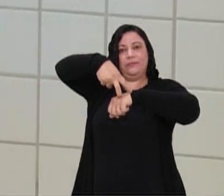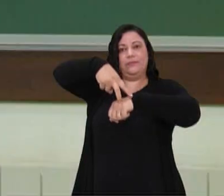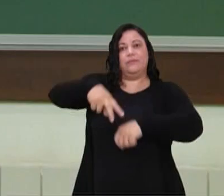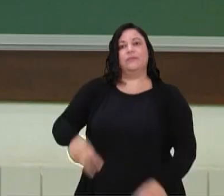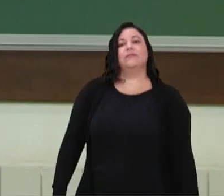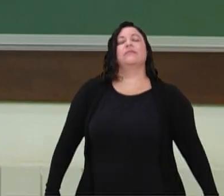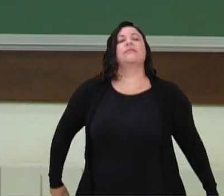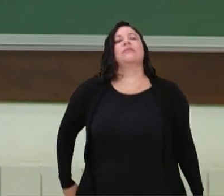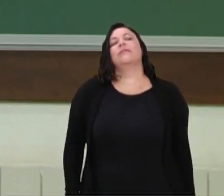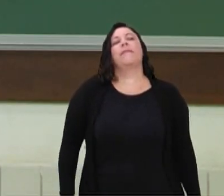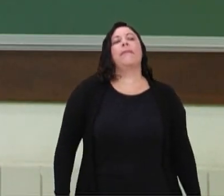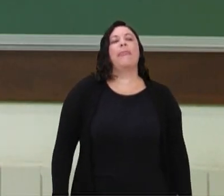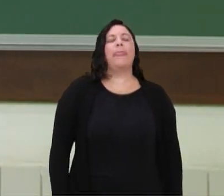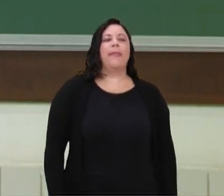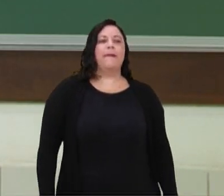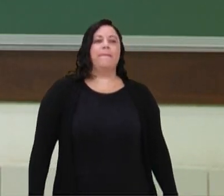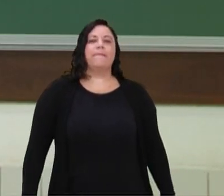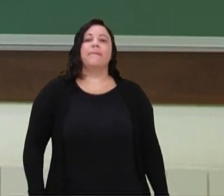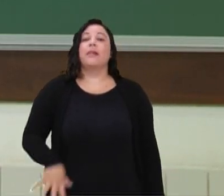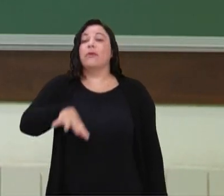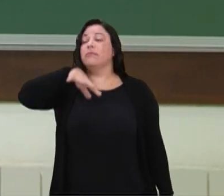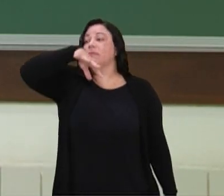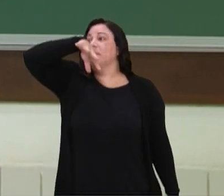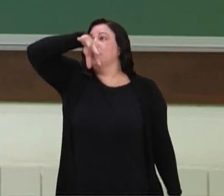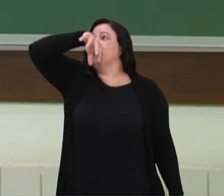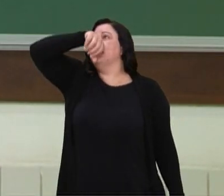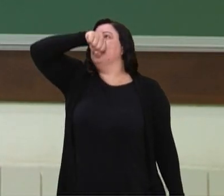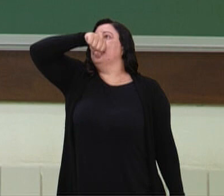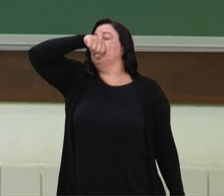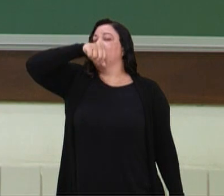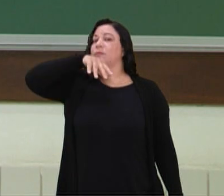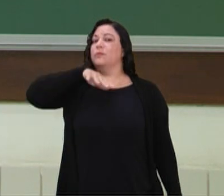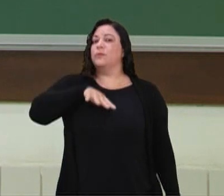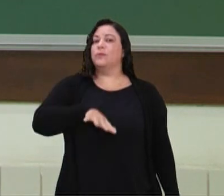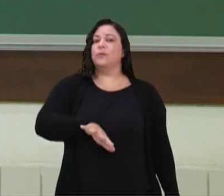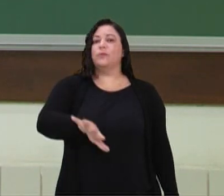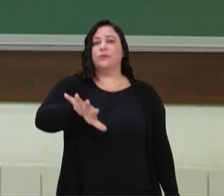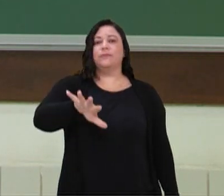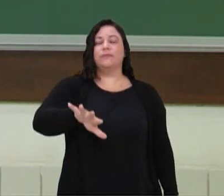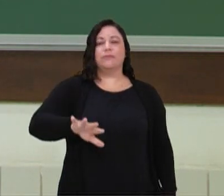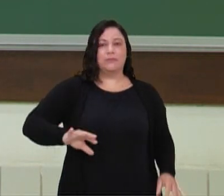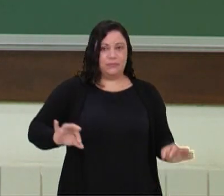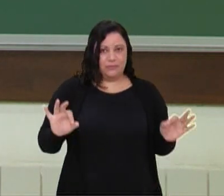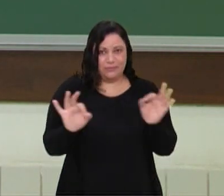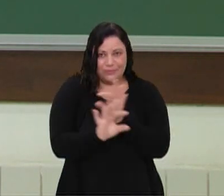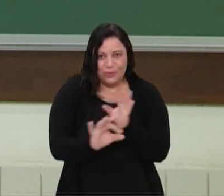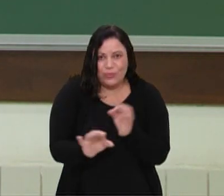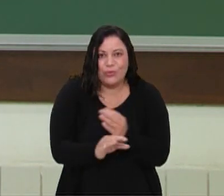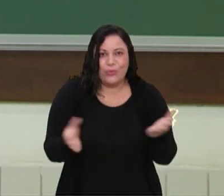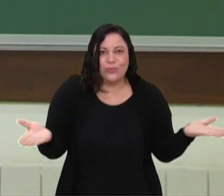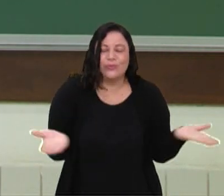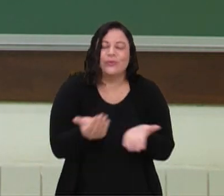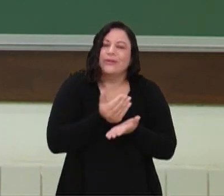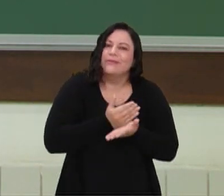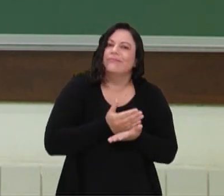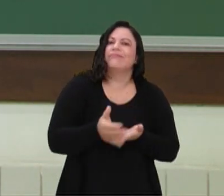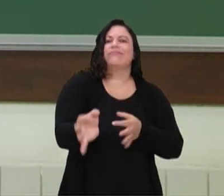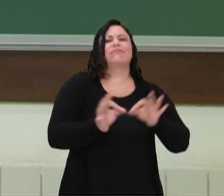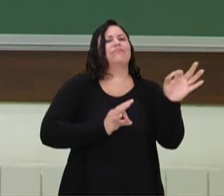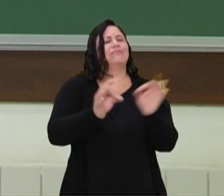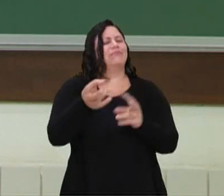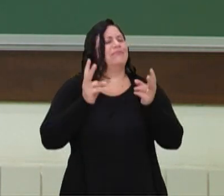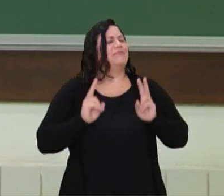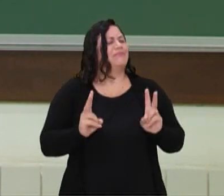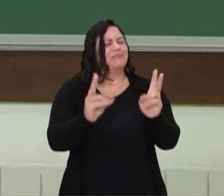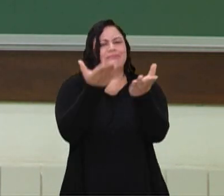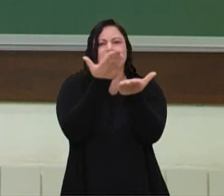Isso. Respira. E pronto. Já estamos preparados para seguir com a nossa